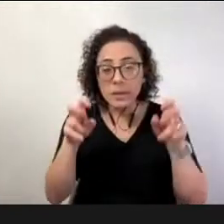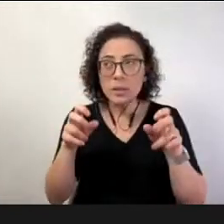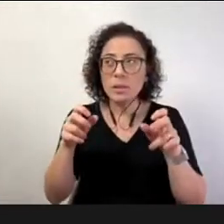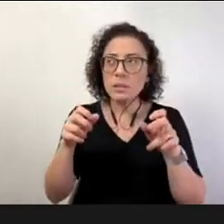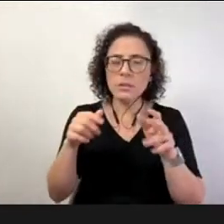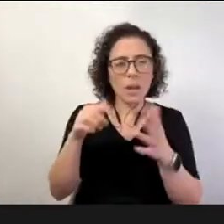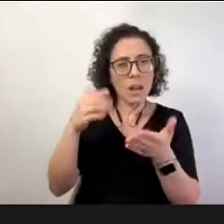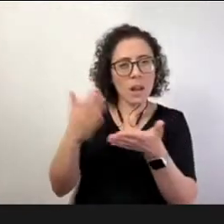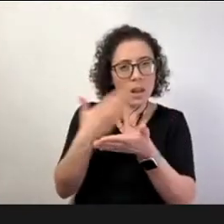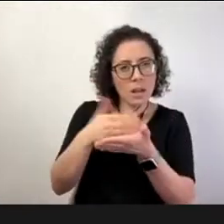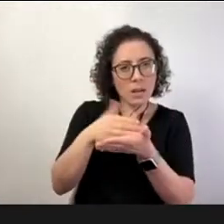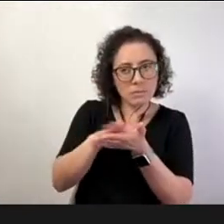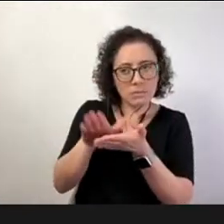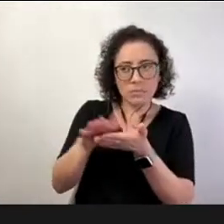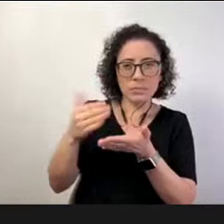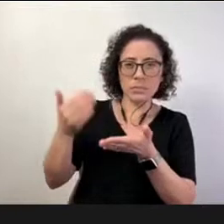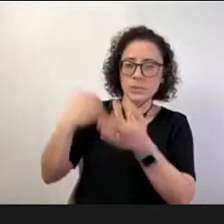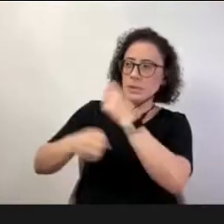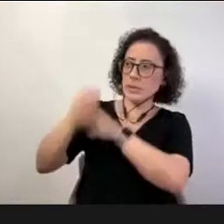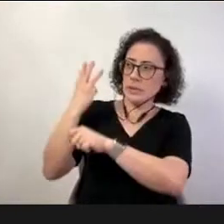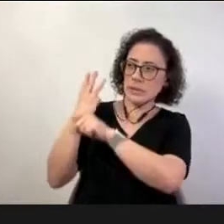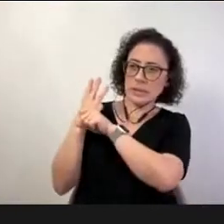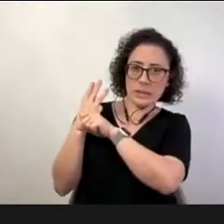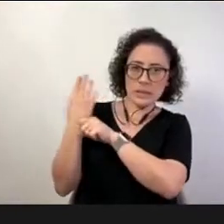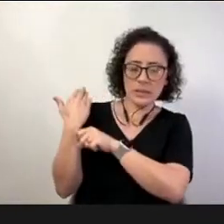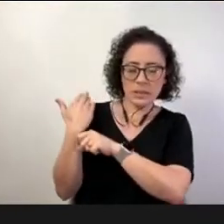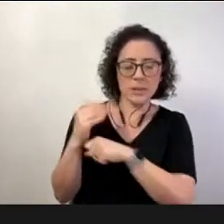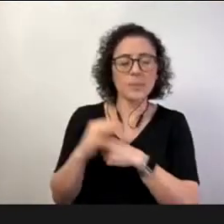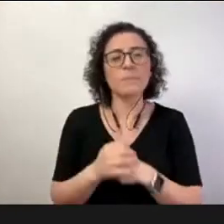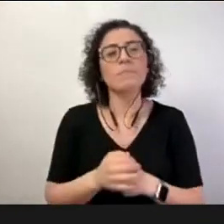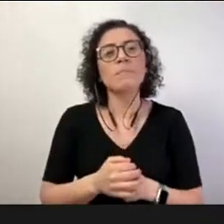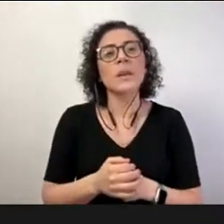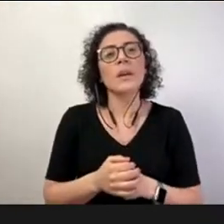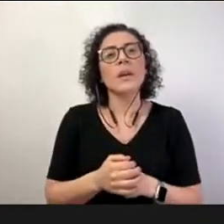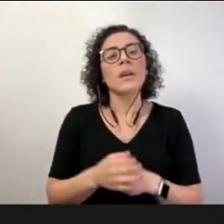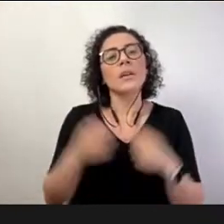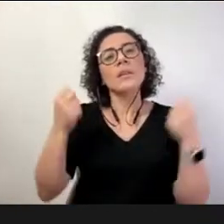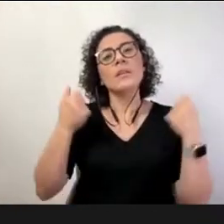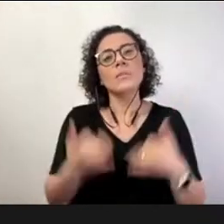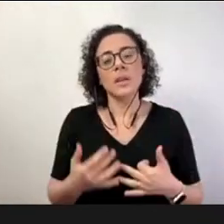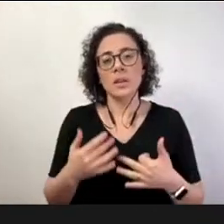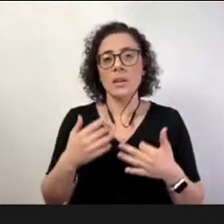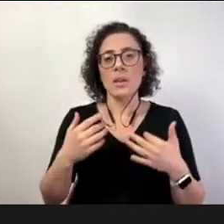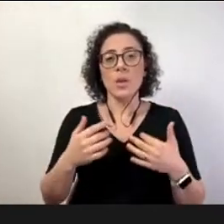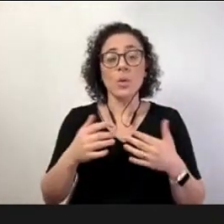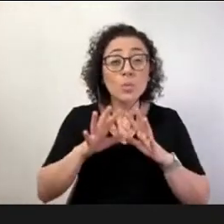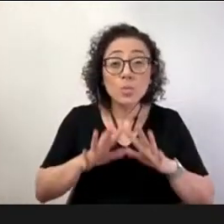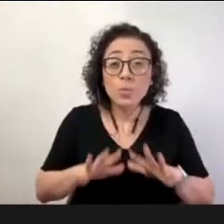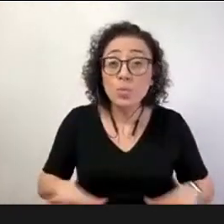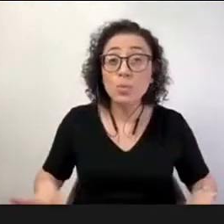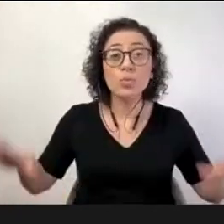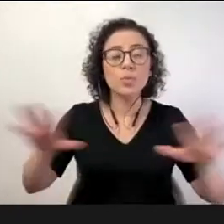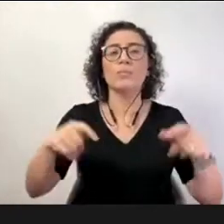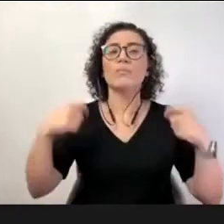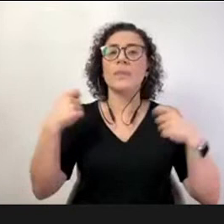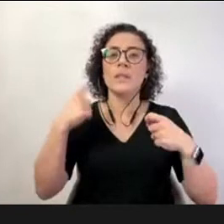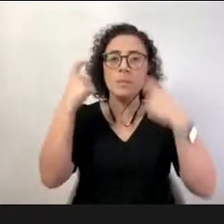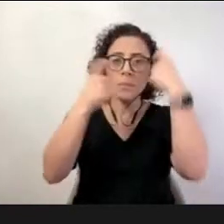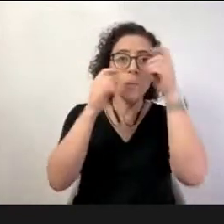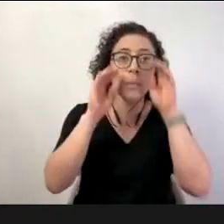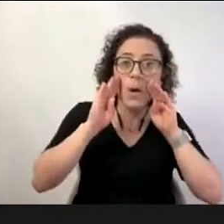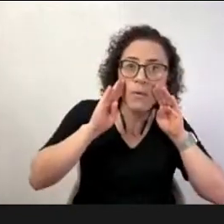dizia que todos os estados deviam ter uma preocupação fundamental com os professores dizendo